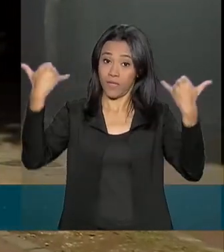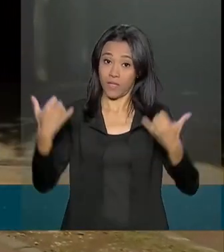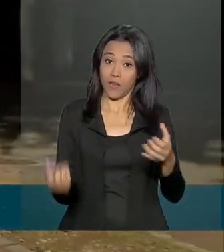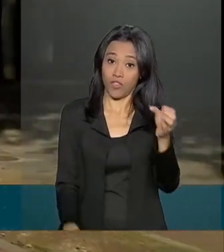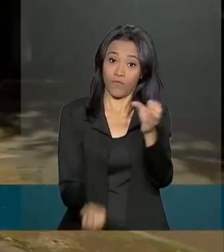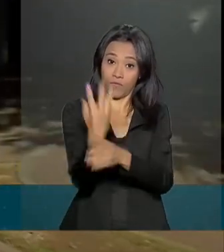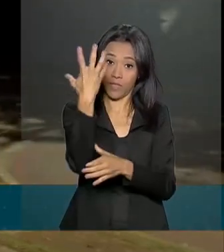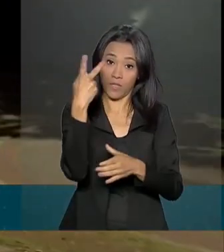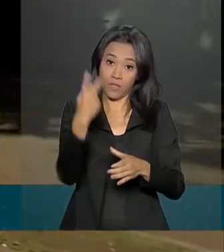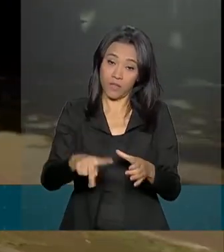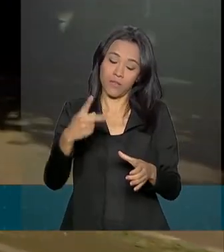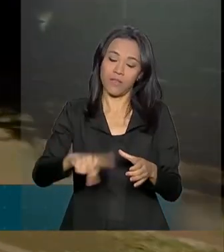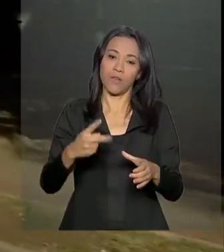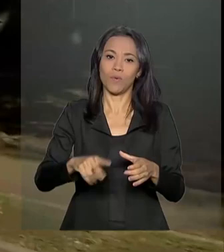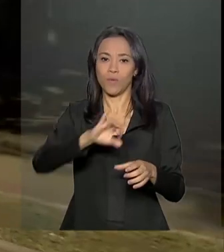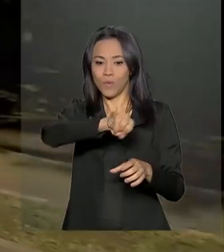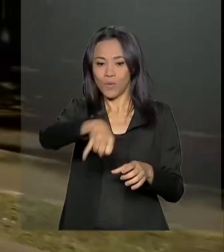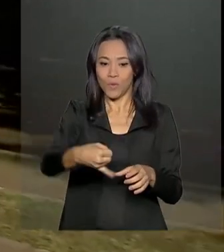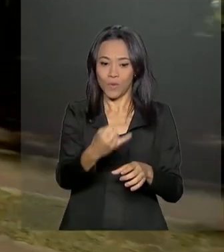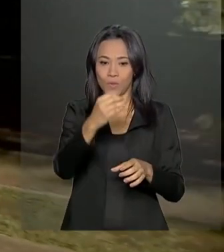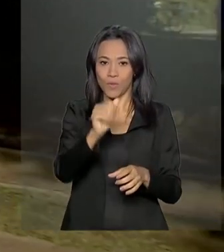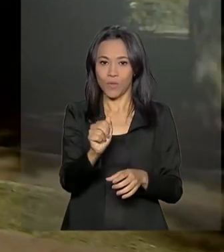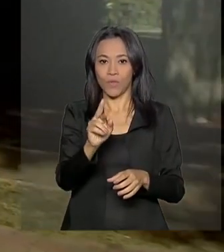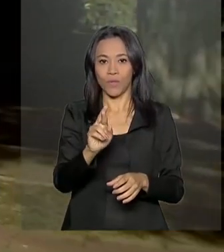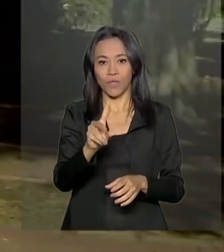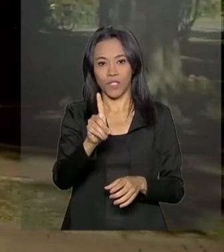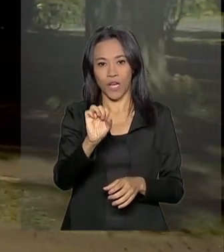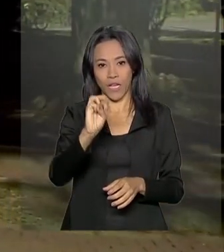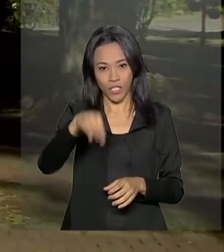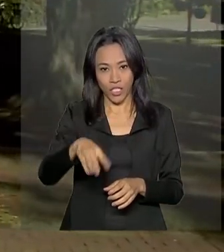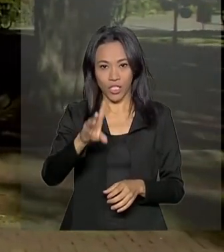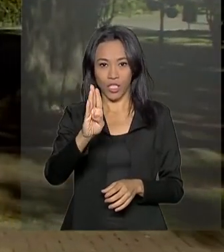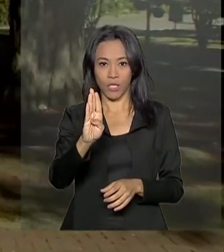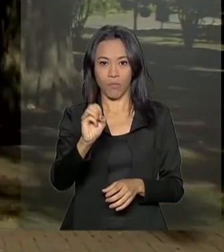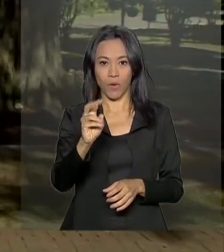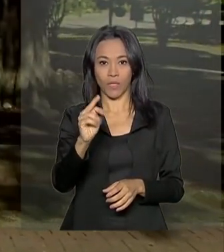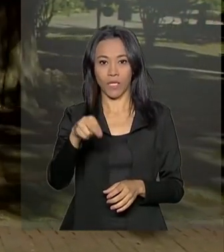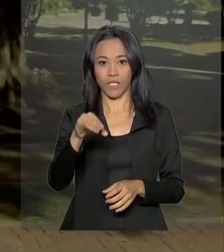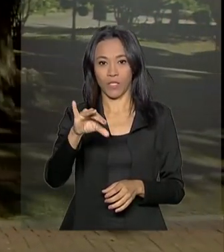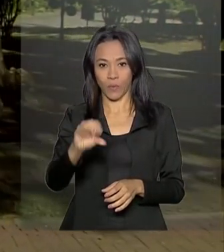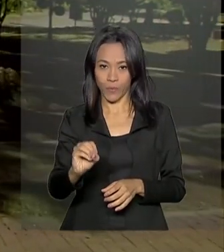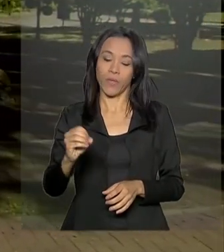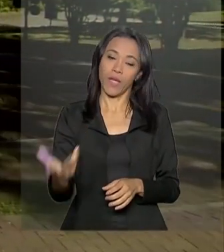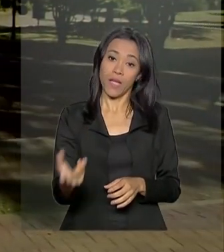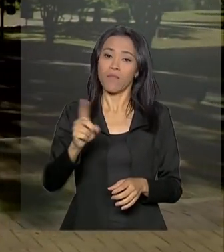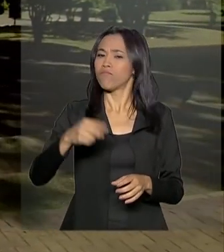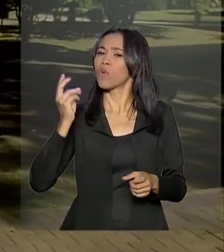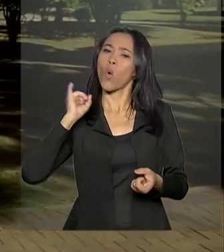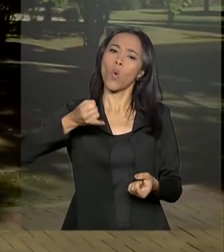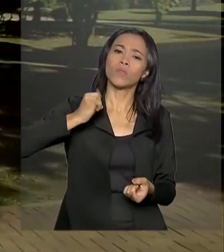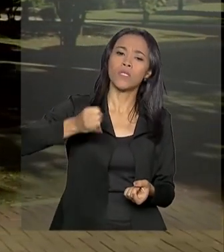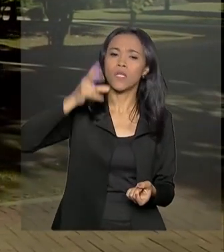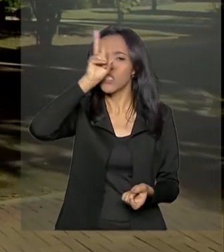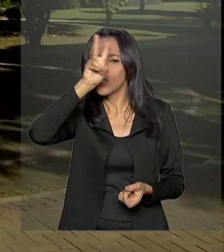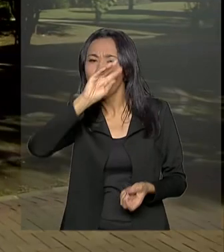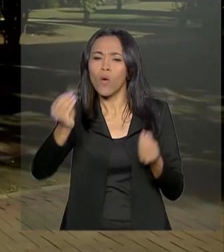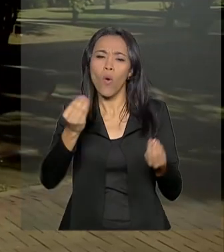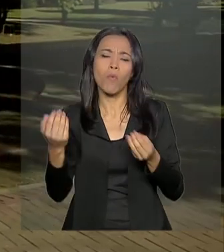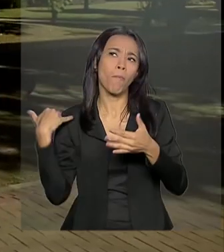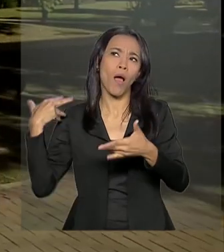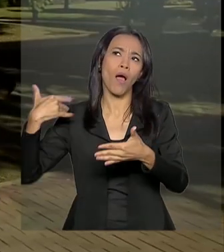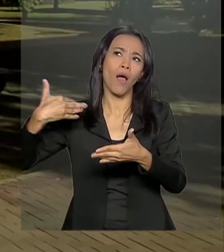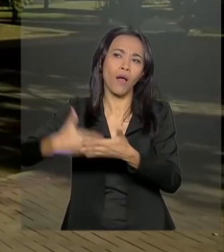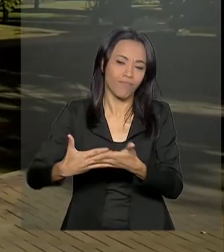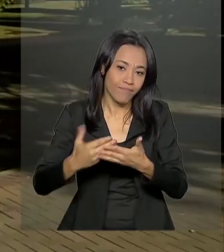Botânico. Daqui a pouco, às 10 horas da manhã, vai ter uma apresentação de uma esquete teatral especial contando a história do jardim. Em seguida,